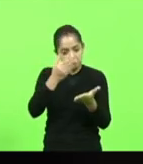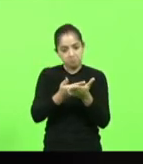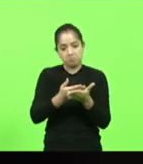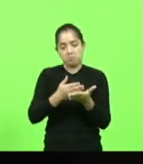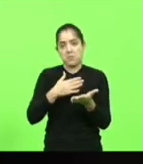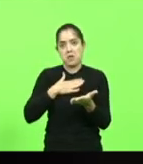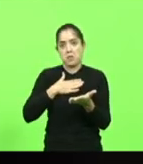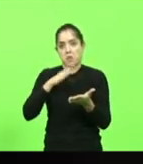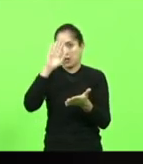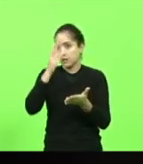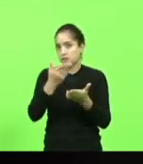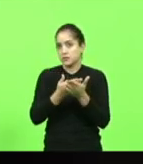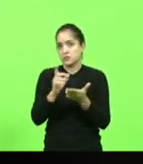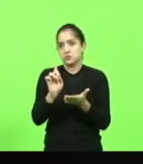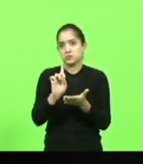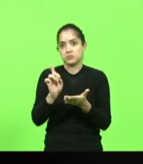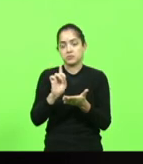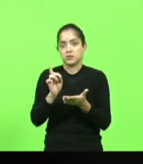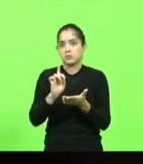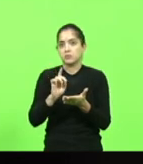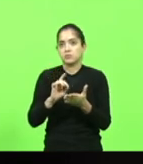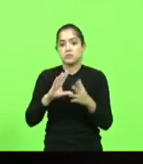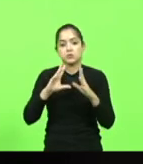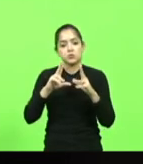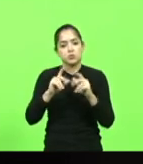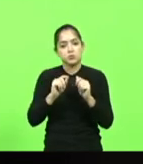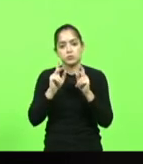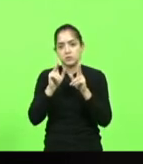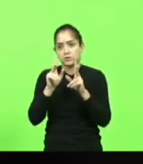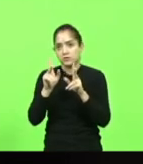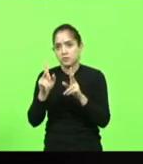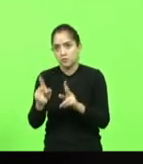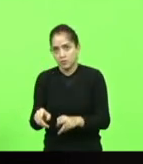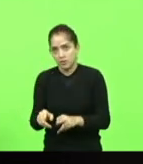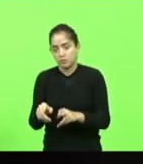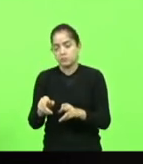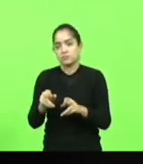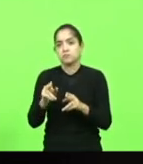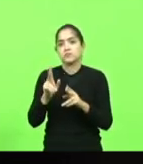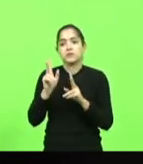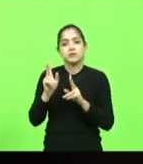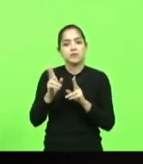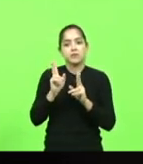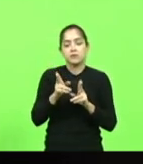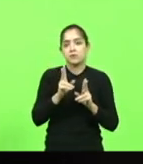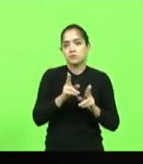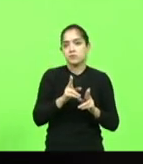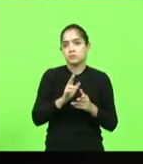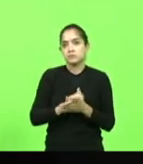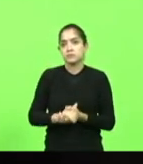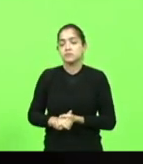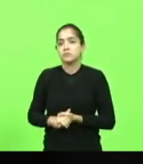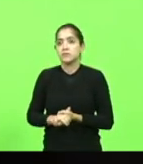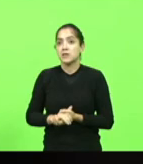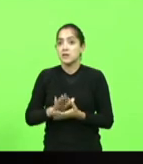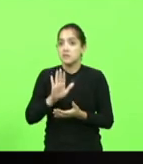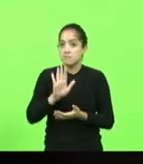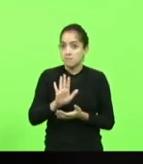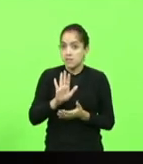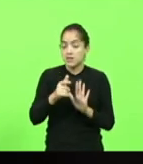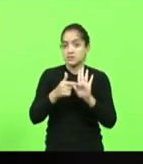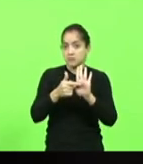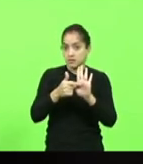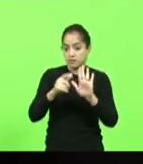vem uma nova coisa aí é tudo do mesmo é tudo do mesmo é igual do igual mas está aqui o